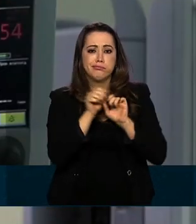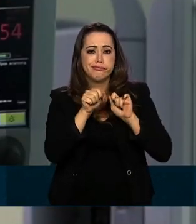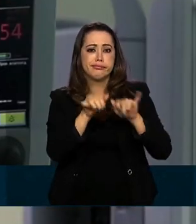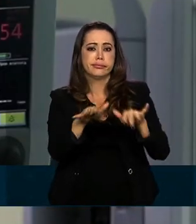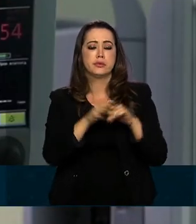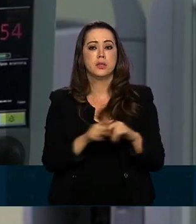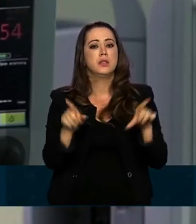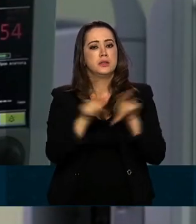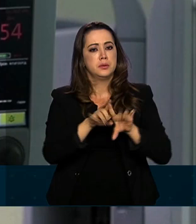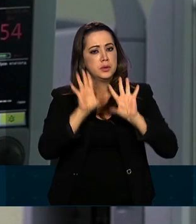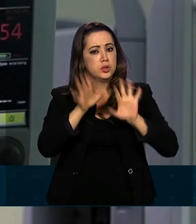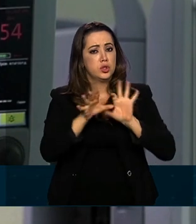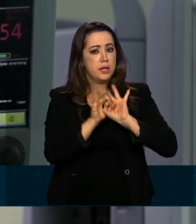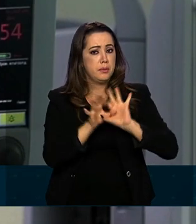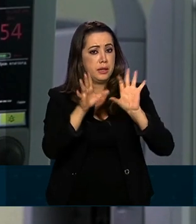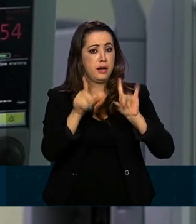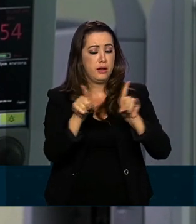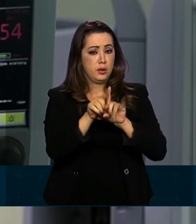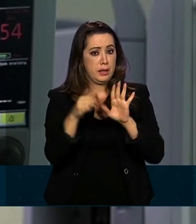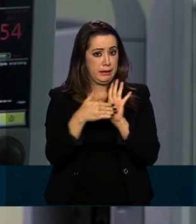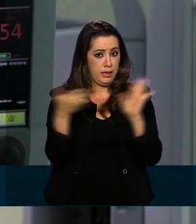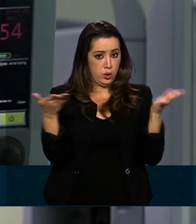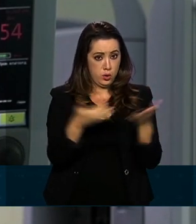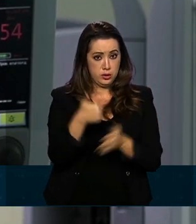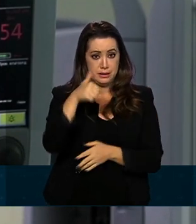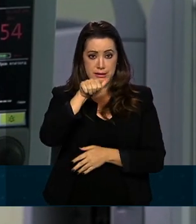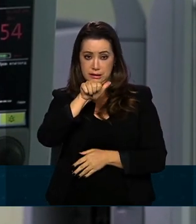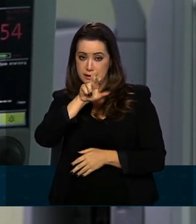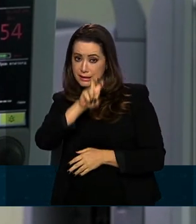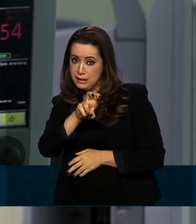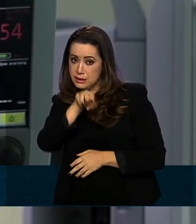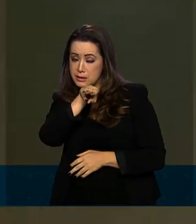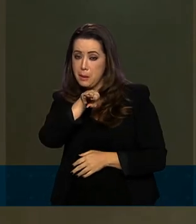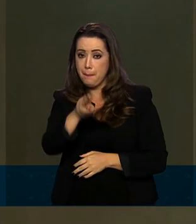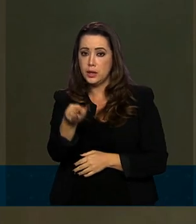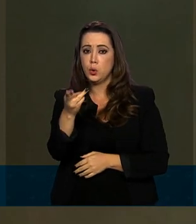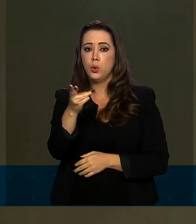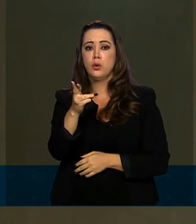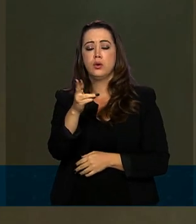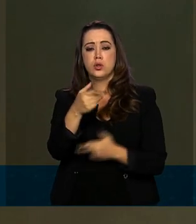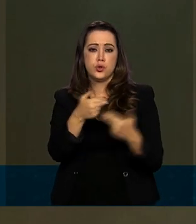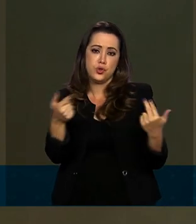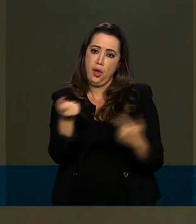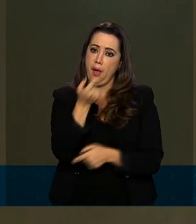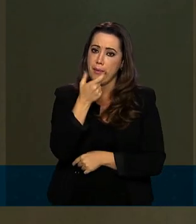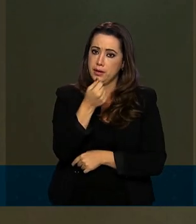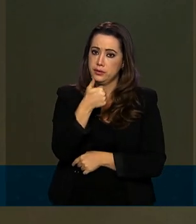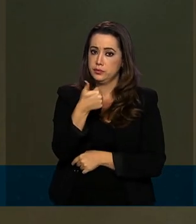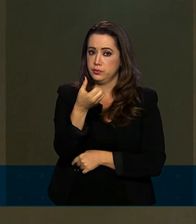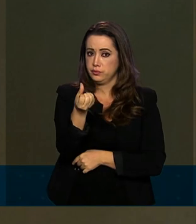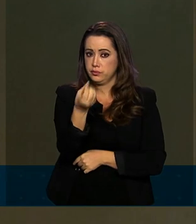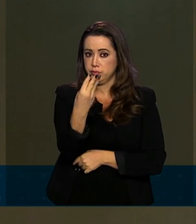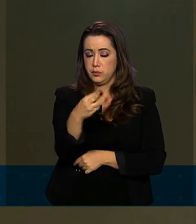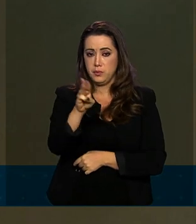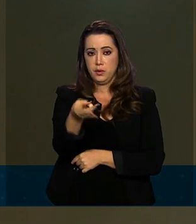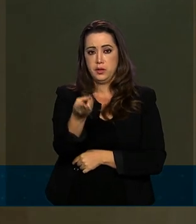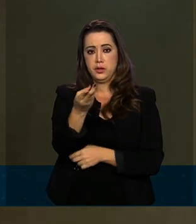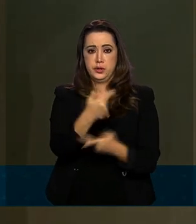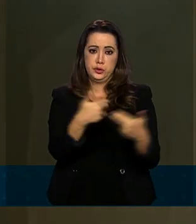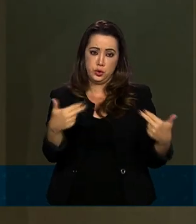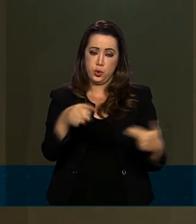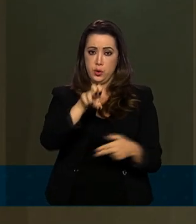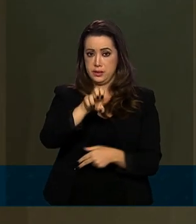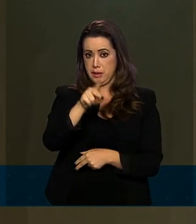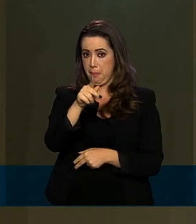pandemia. Também já foram distribuídos, até agora, a total de 15 milhões de unidades de medicamentos, 163 milhões